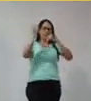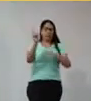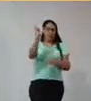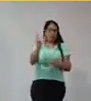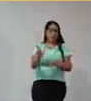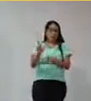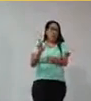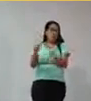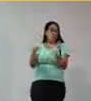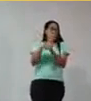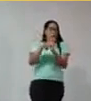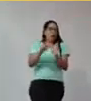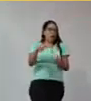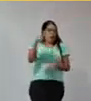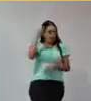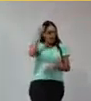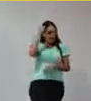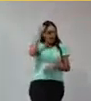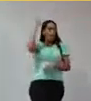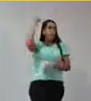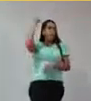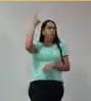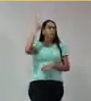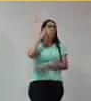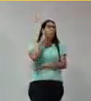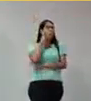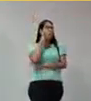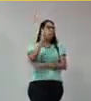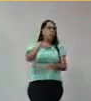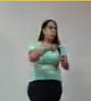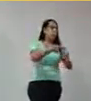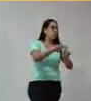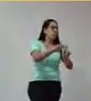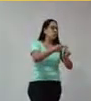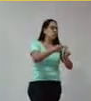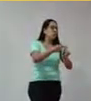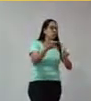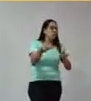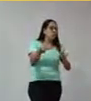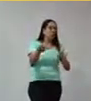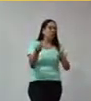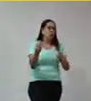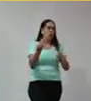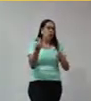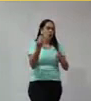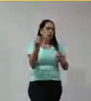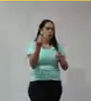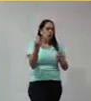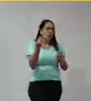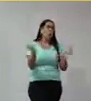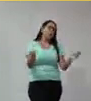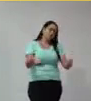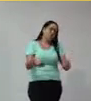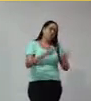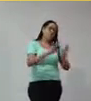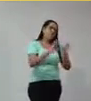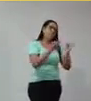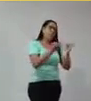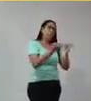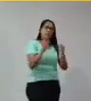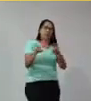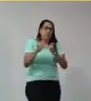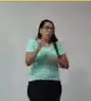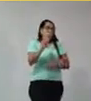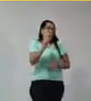pode dar um gatilho nele tão positivo que, às vezes, a gente nem faz ideia. E, muitas vezes, os familiares nem